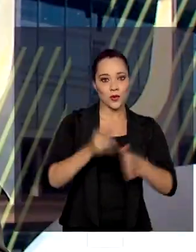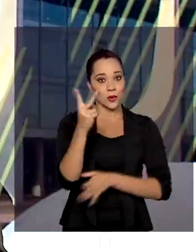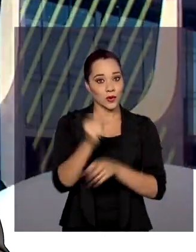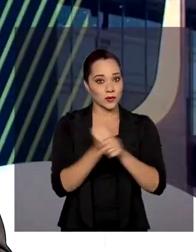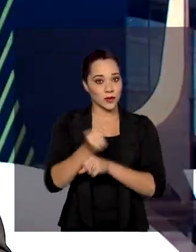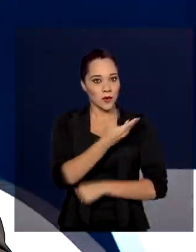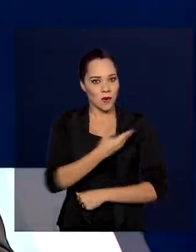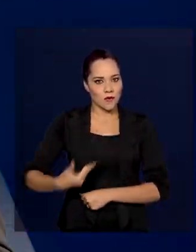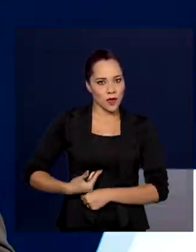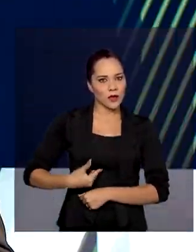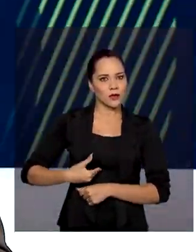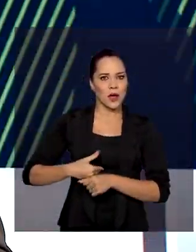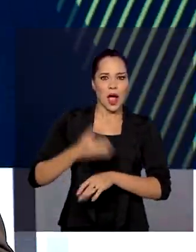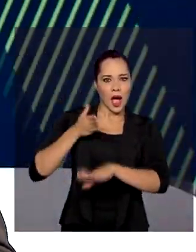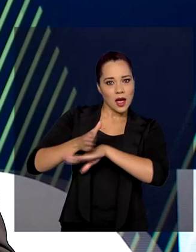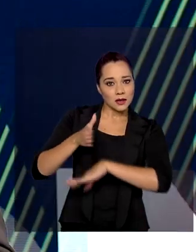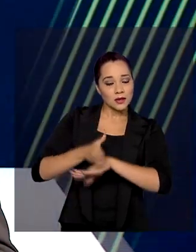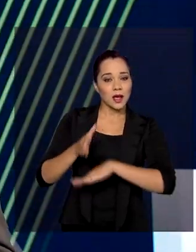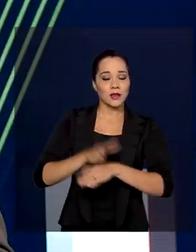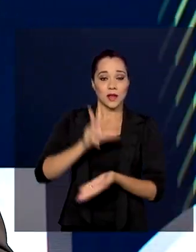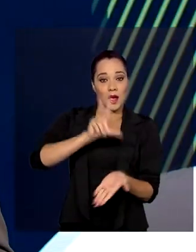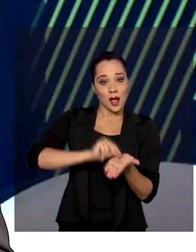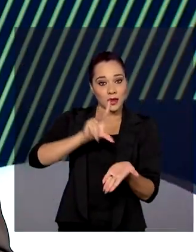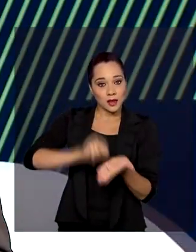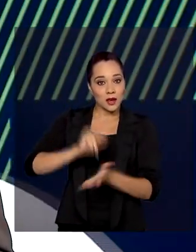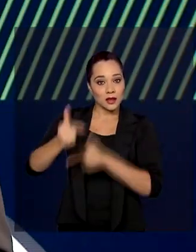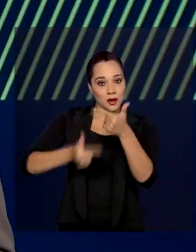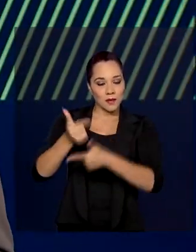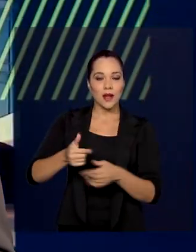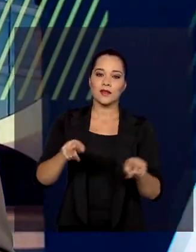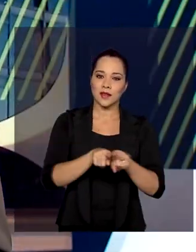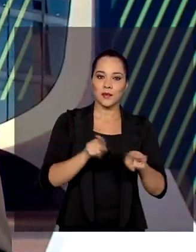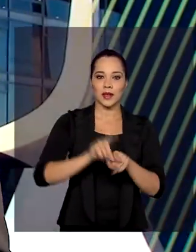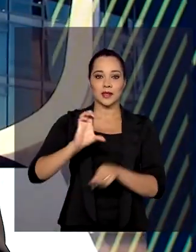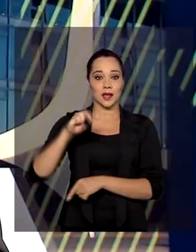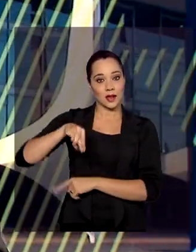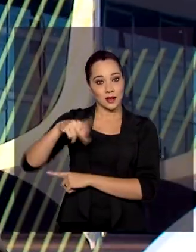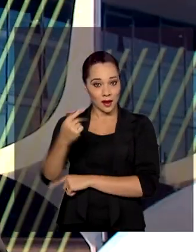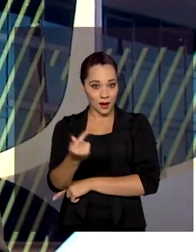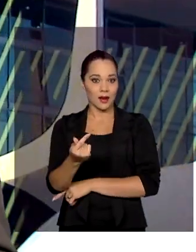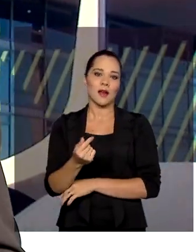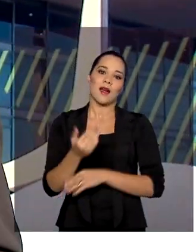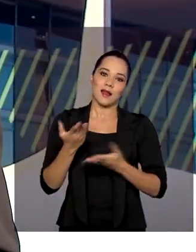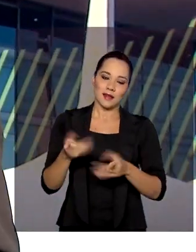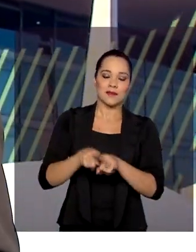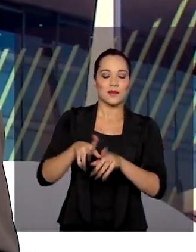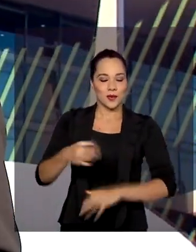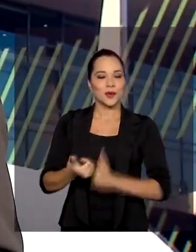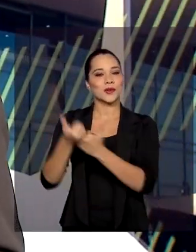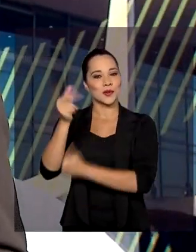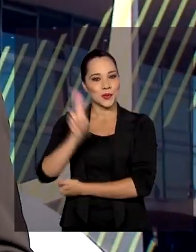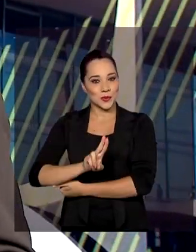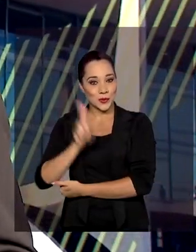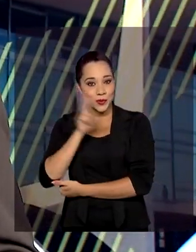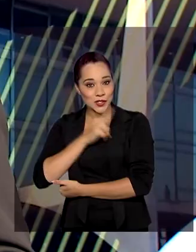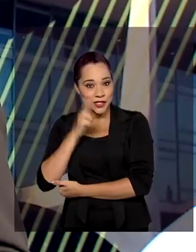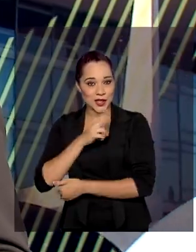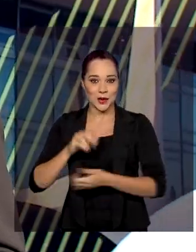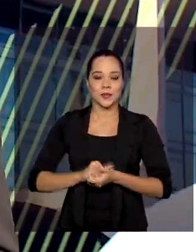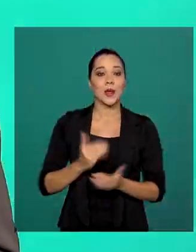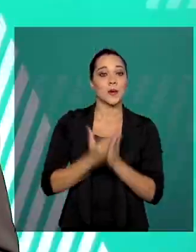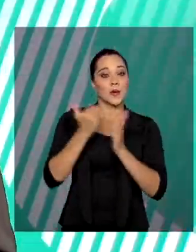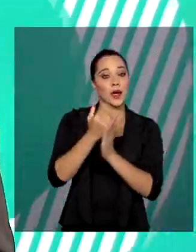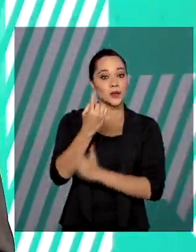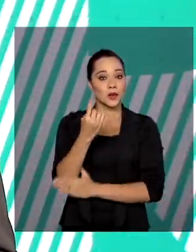o governo digitalizou o acesso da Carteira de Trabalho Digital e da CNH, além do auxílio emergencial. Mais de 81